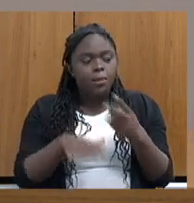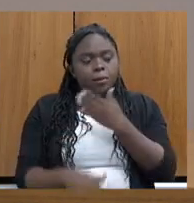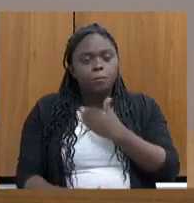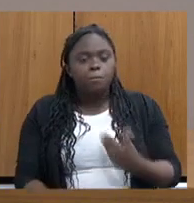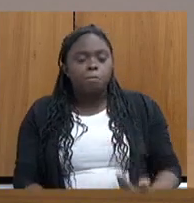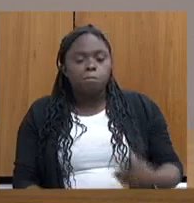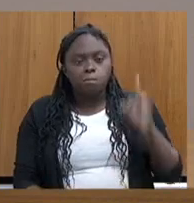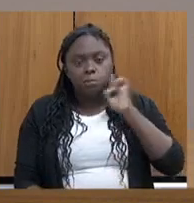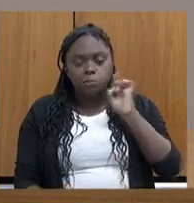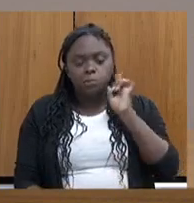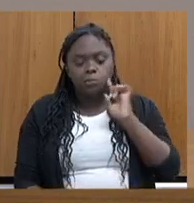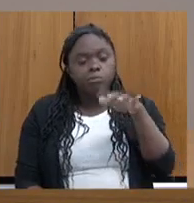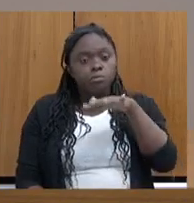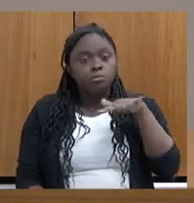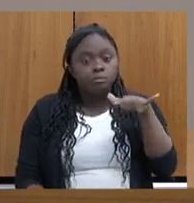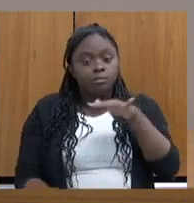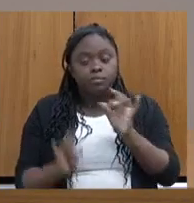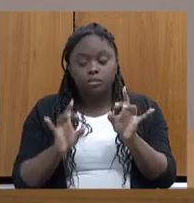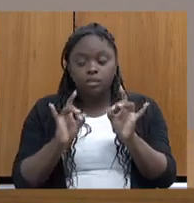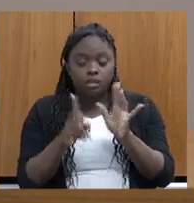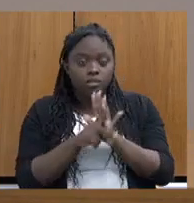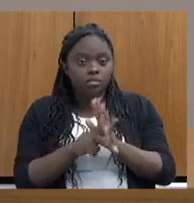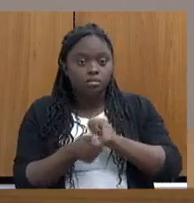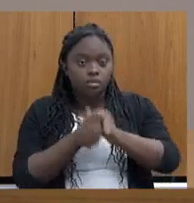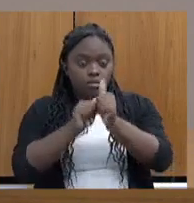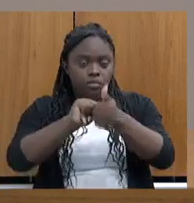Gerais, nessa área específica do esporte?